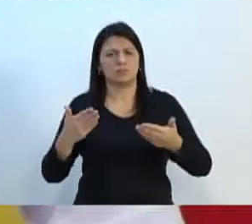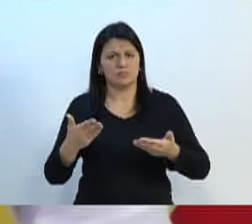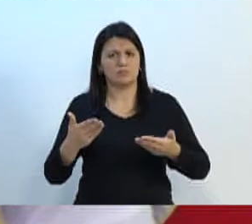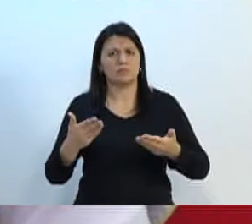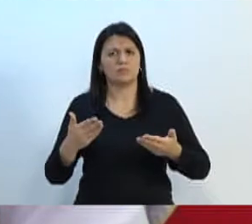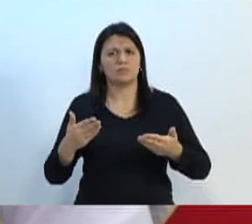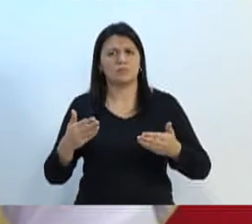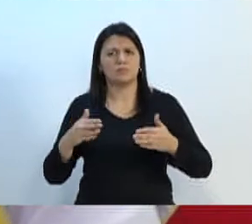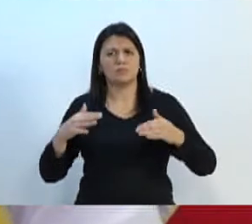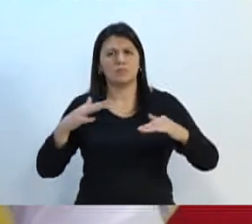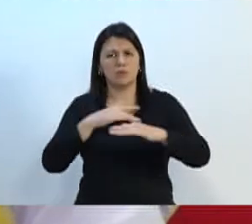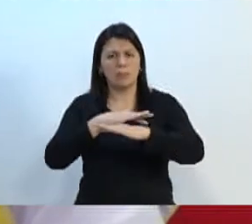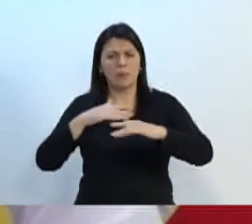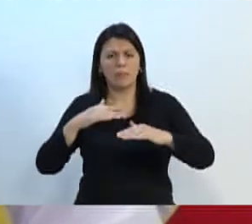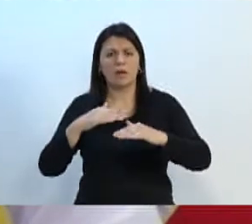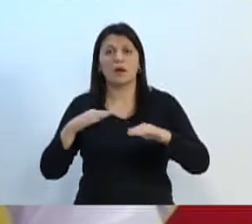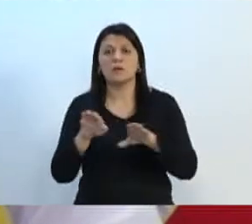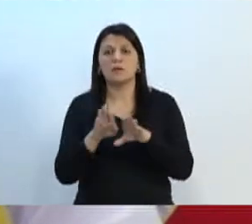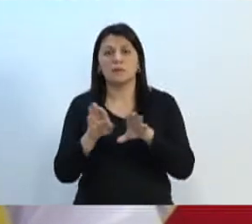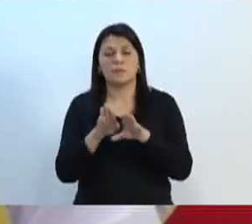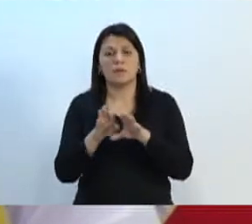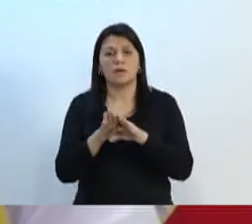toda na rua, em tendência da Vila,